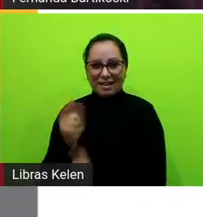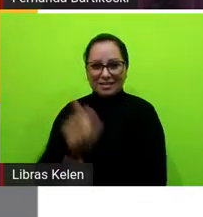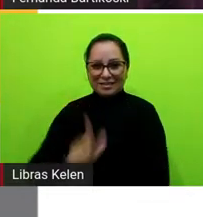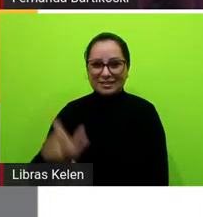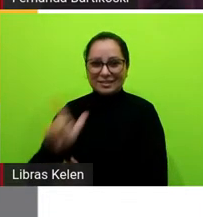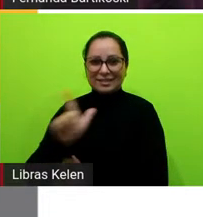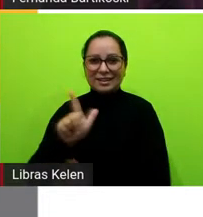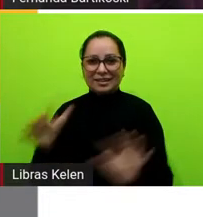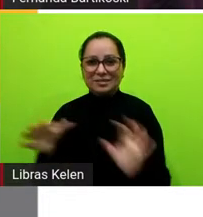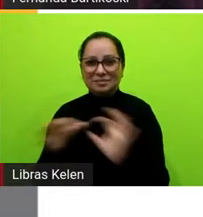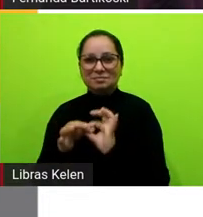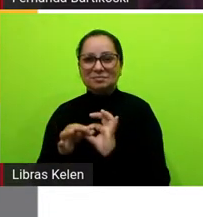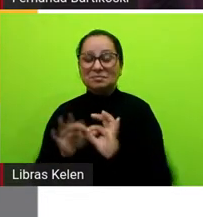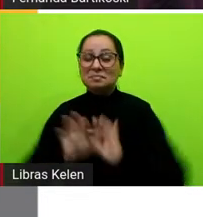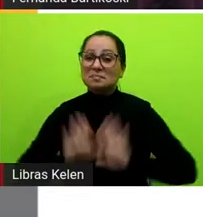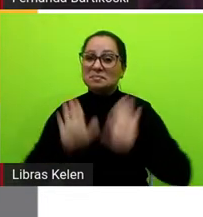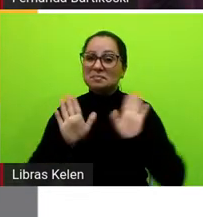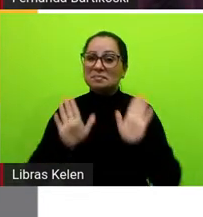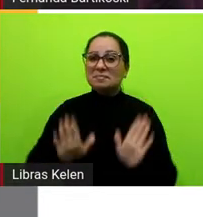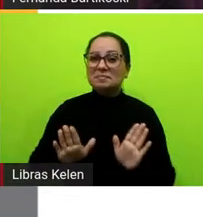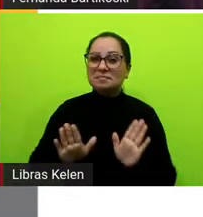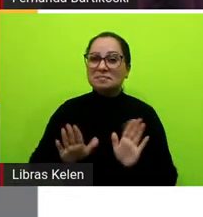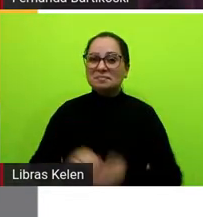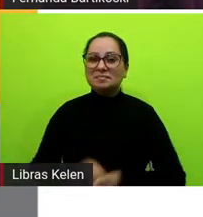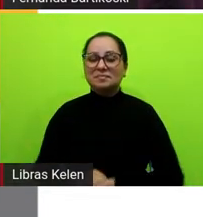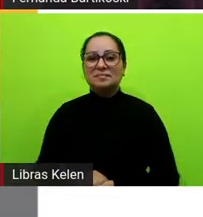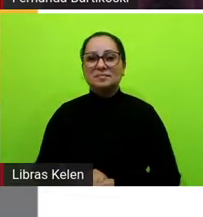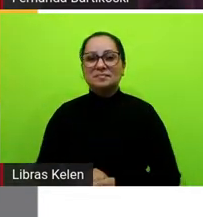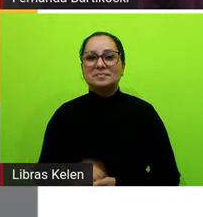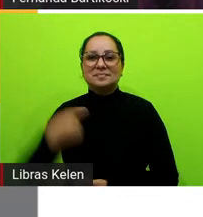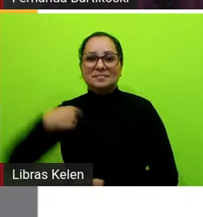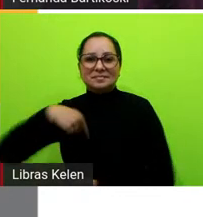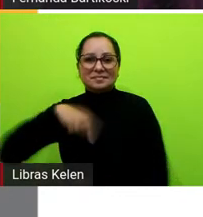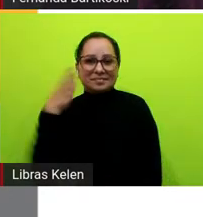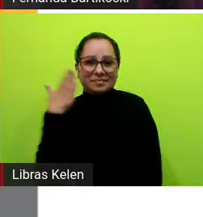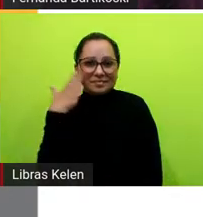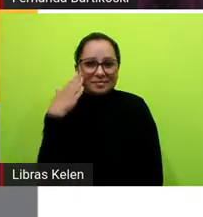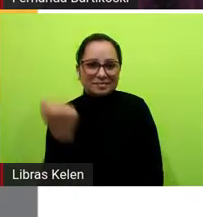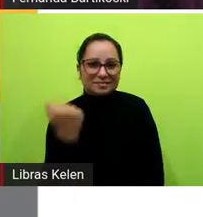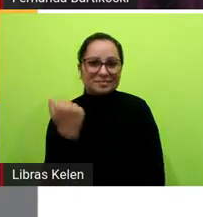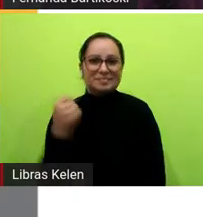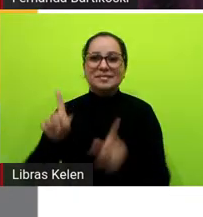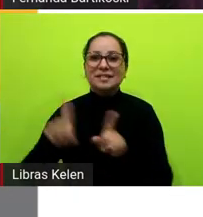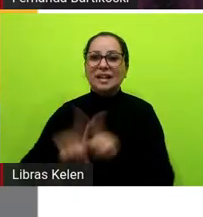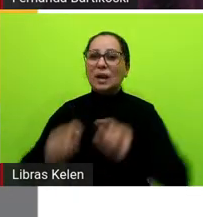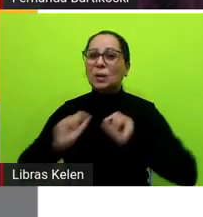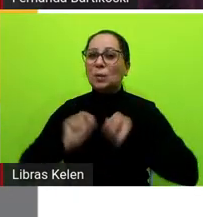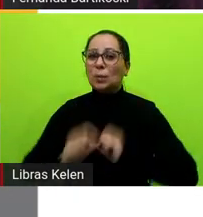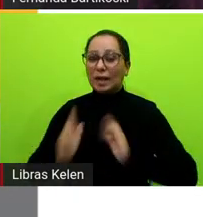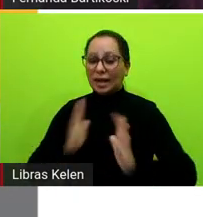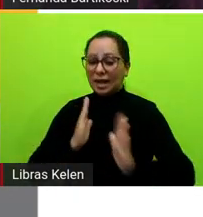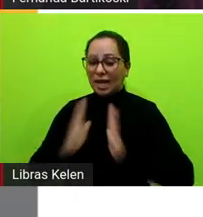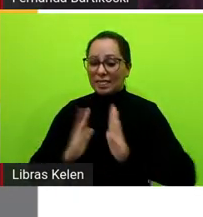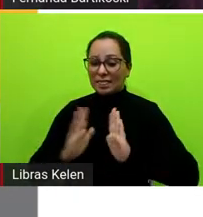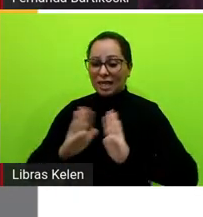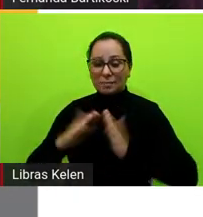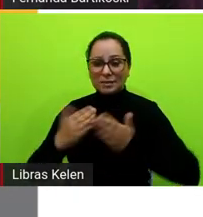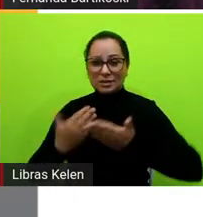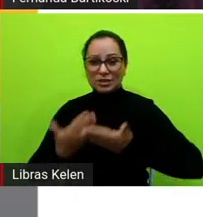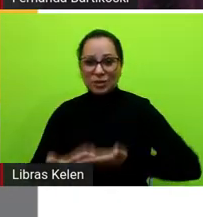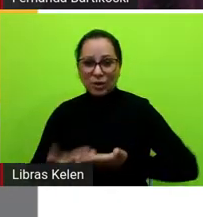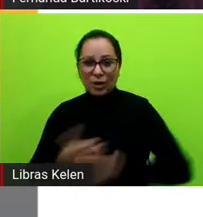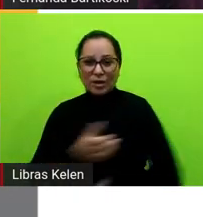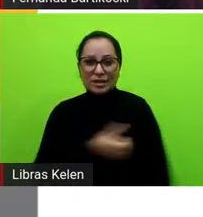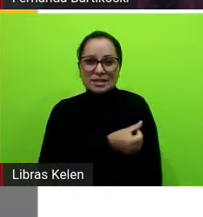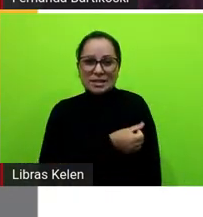mas a gente sabe também que nessa etapa da escolarização sexto e sétimo